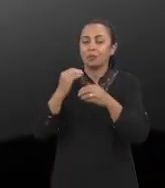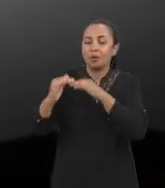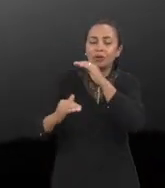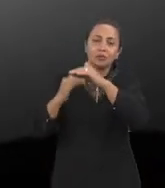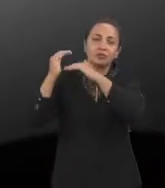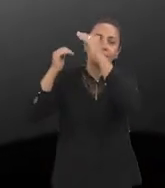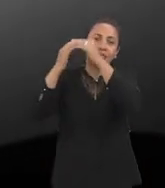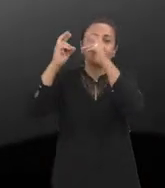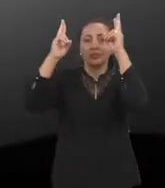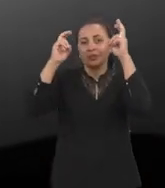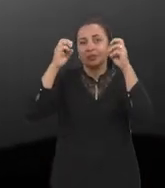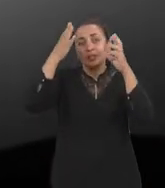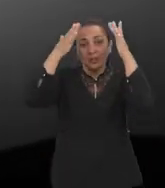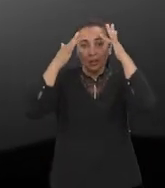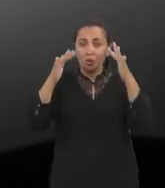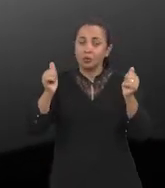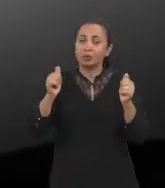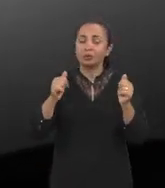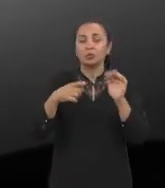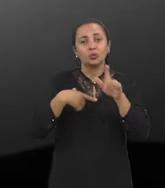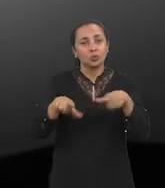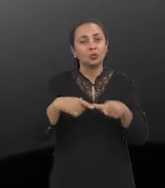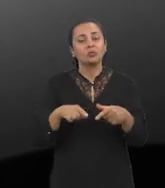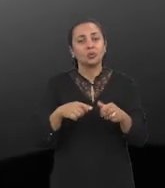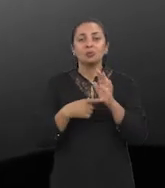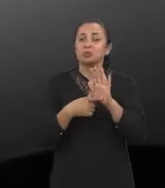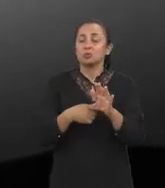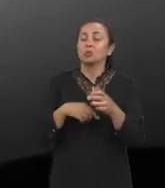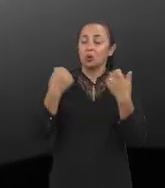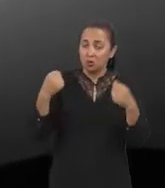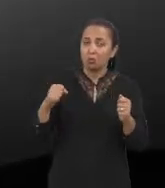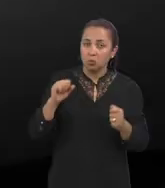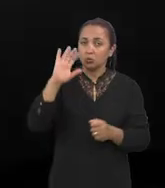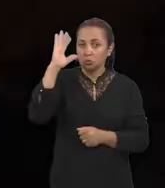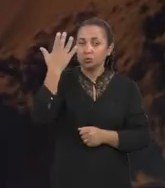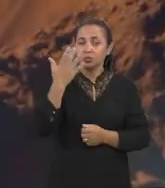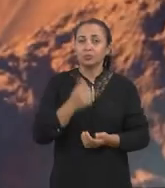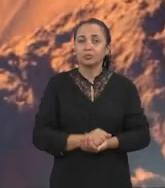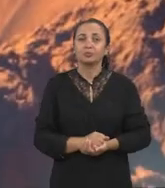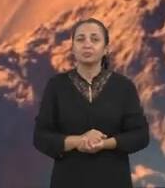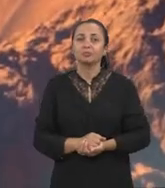e, teoricamente, no trabalho, isso demonstrou que é possível acontecer.